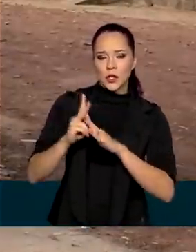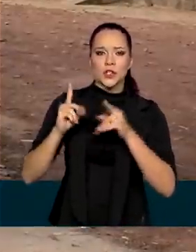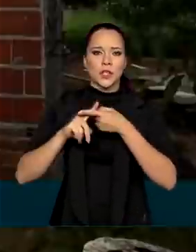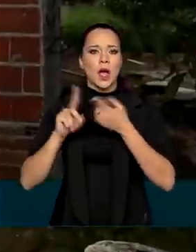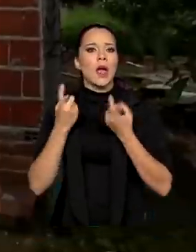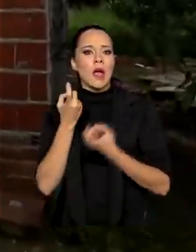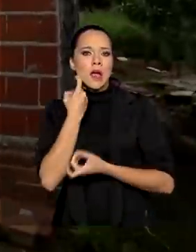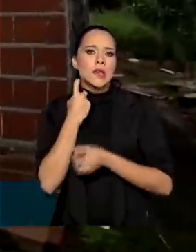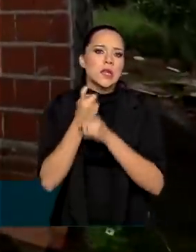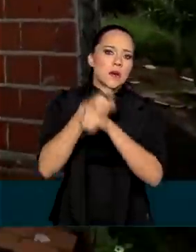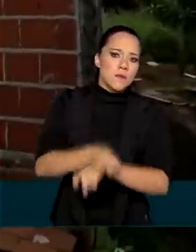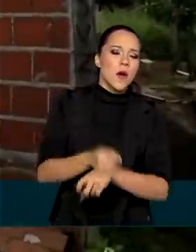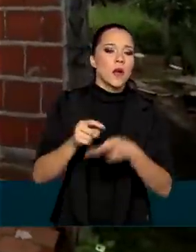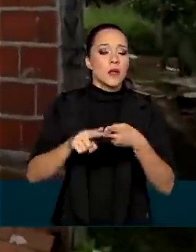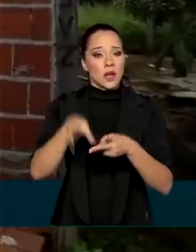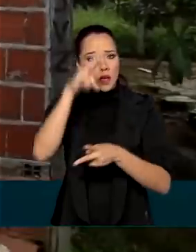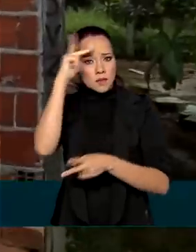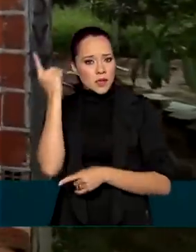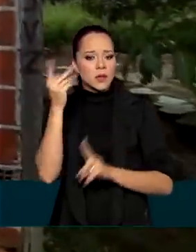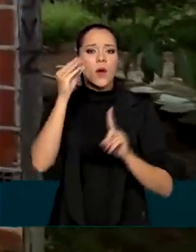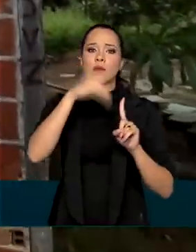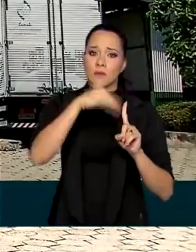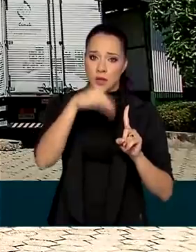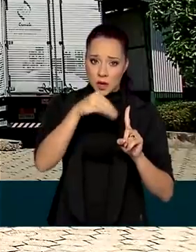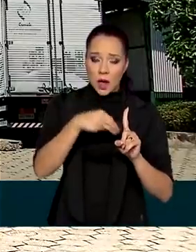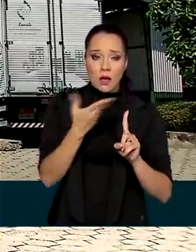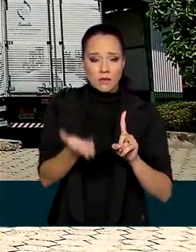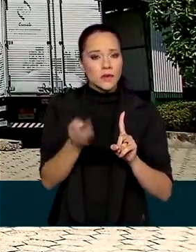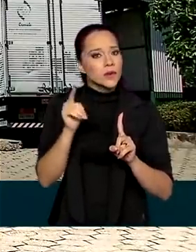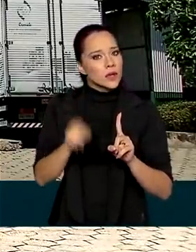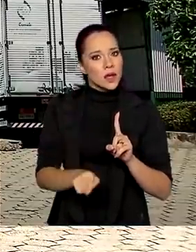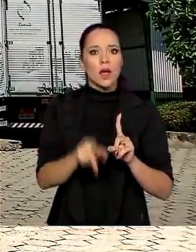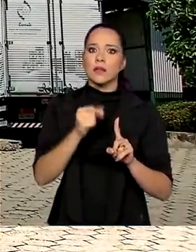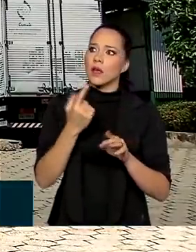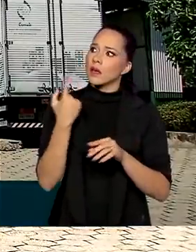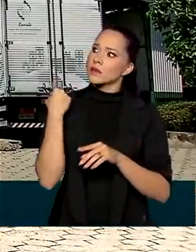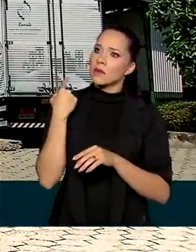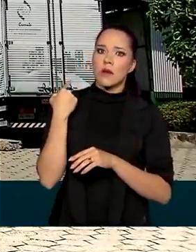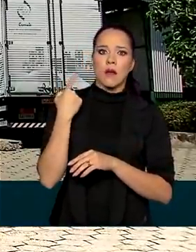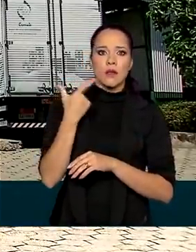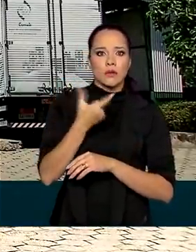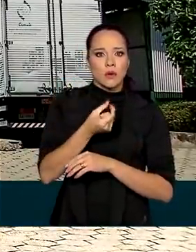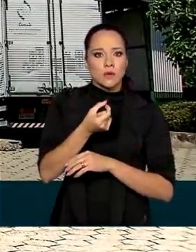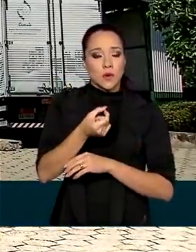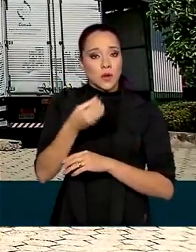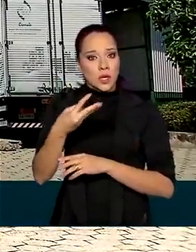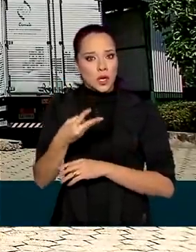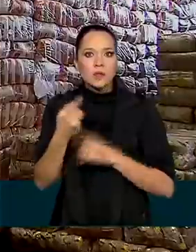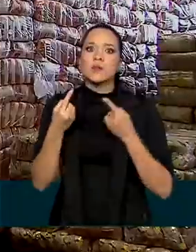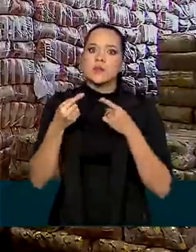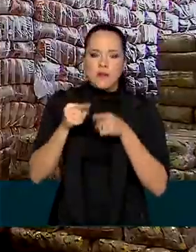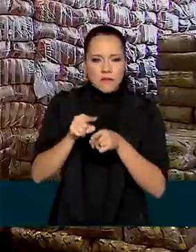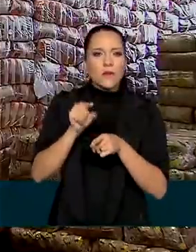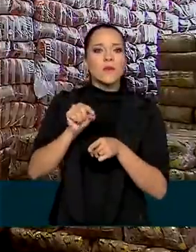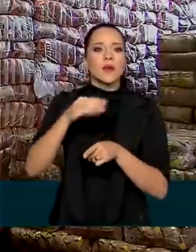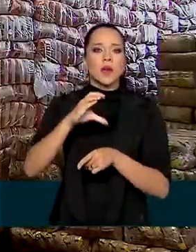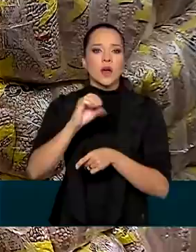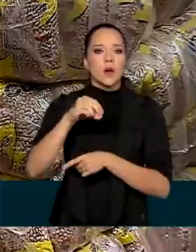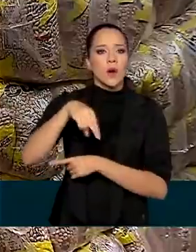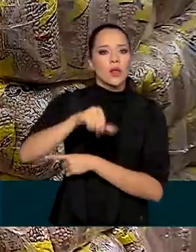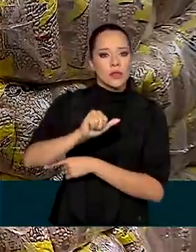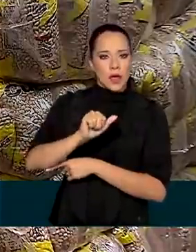e pessoas em situação de vulnerabilidade é, desde 2003, um desafio da CONAB, a